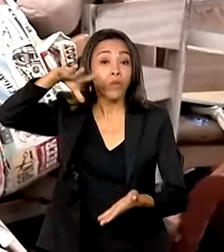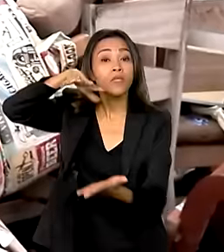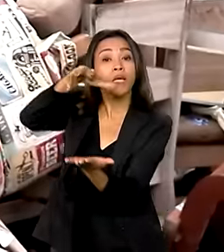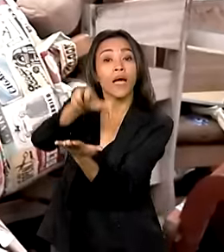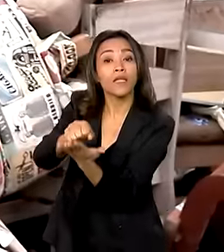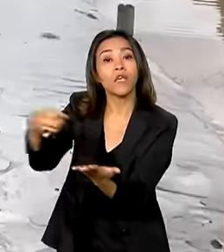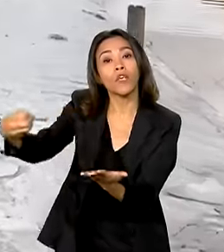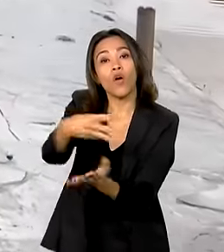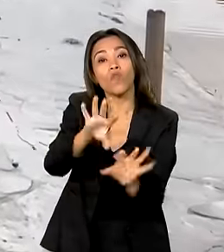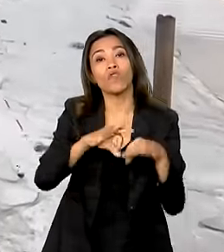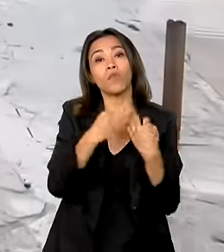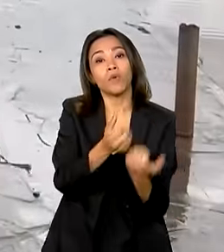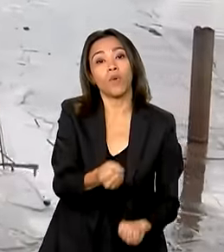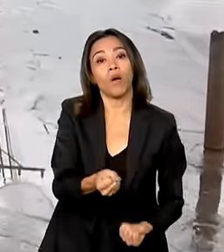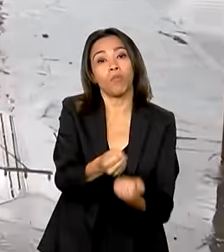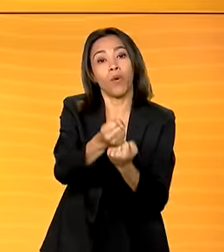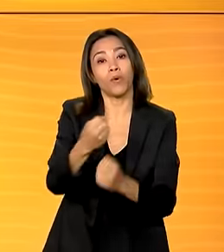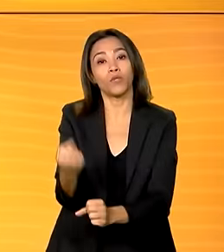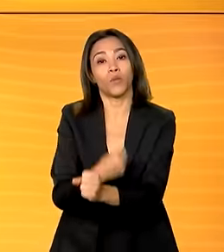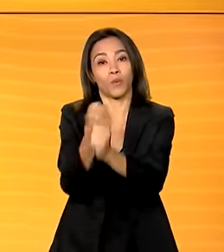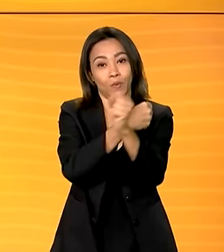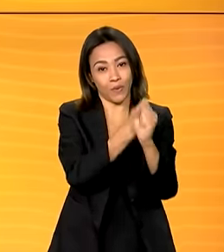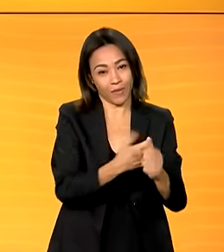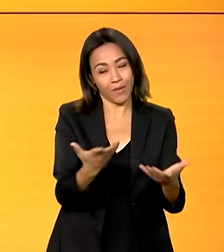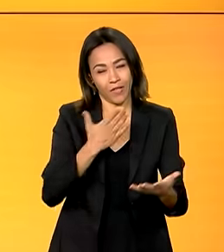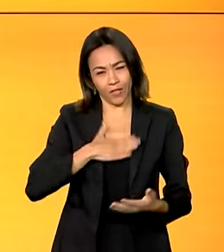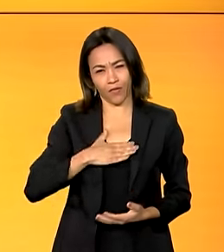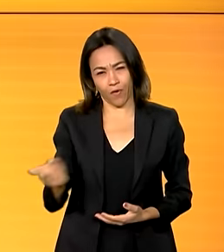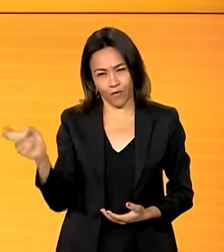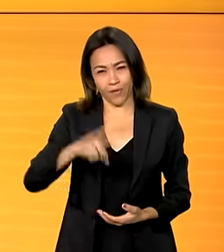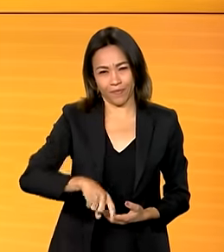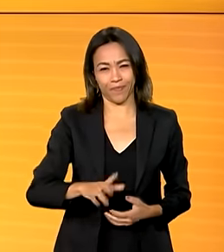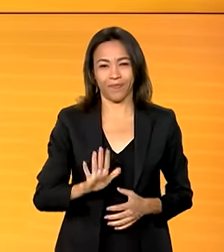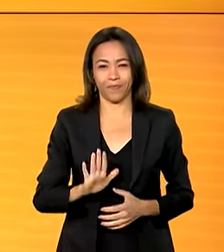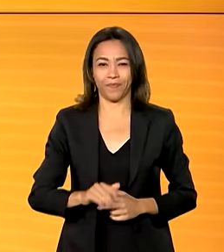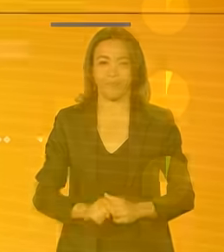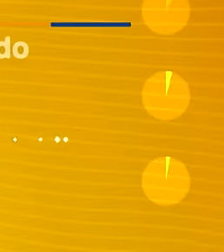novas famílias no auxílio reconstrução. A gente volta já já.